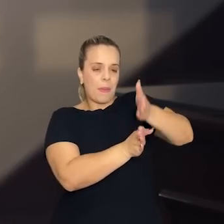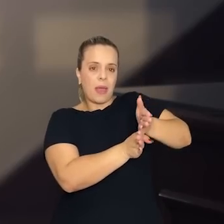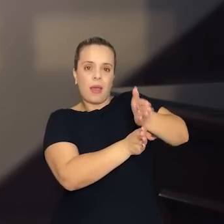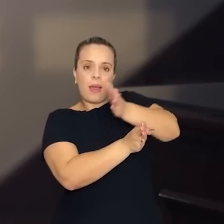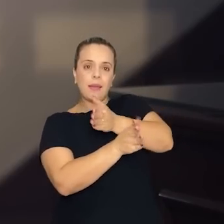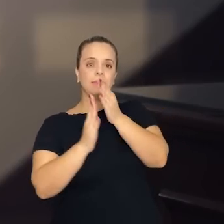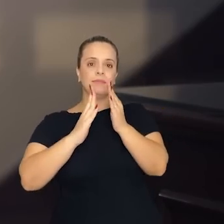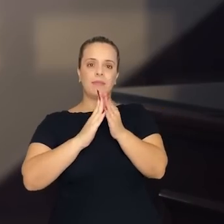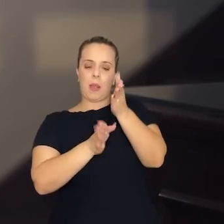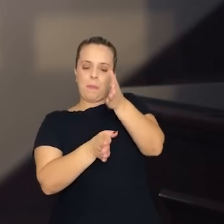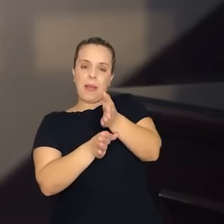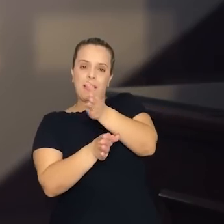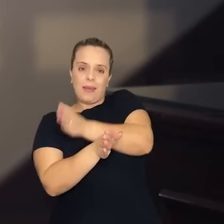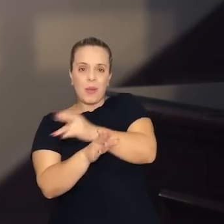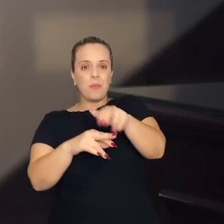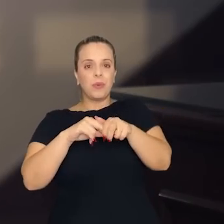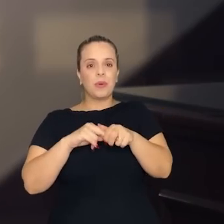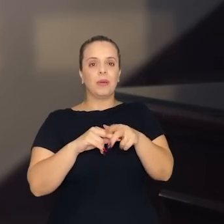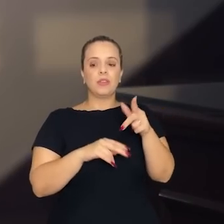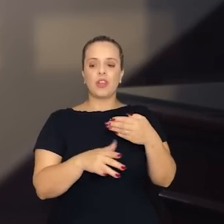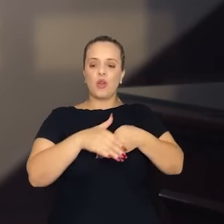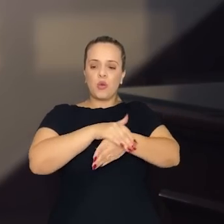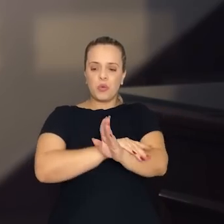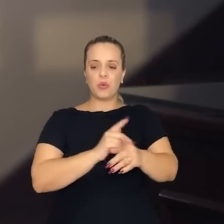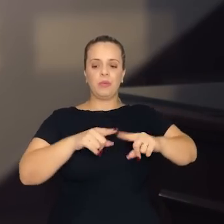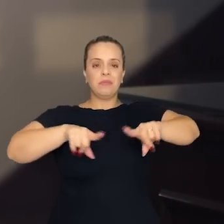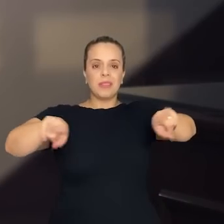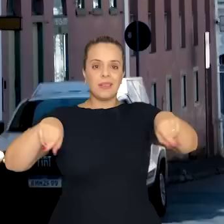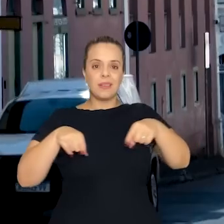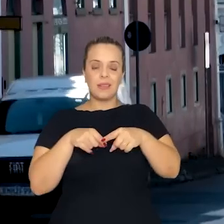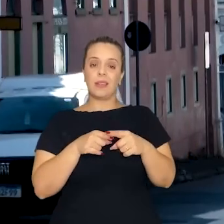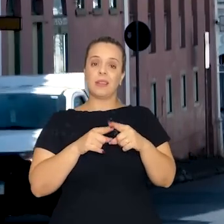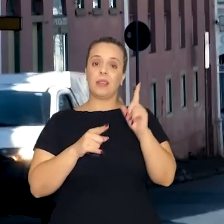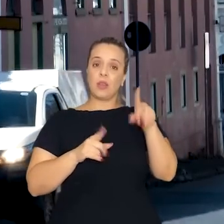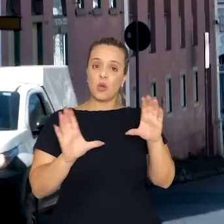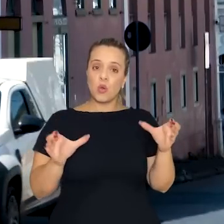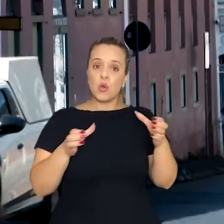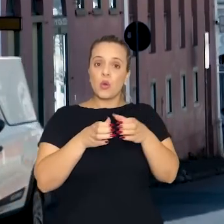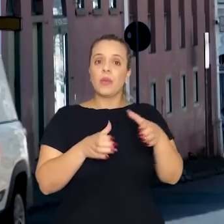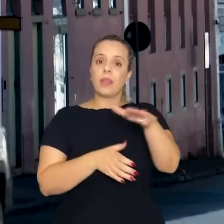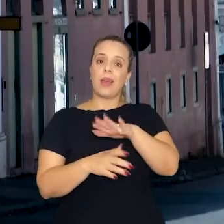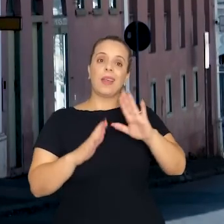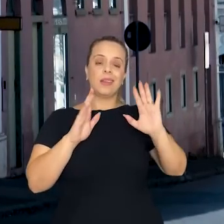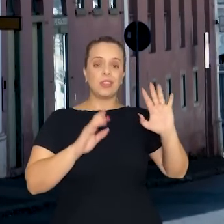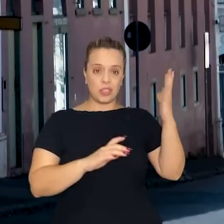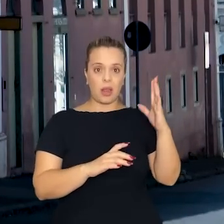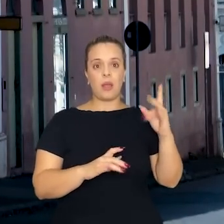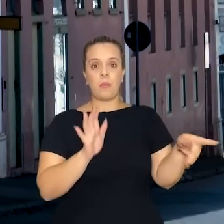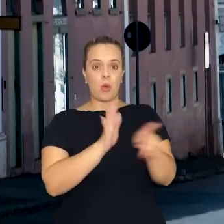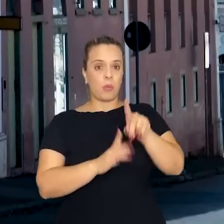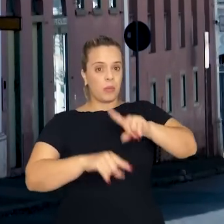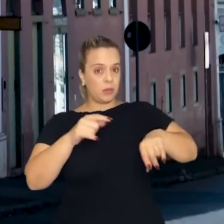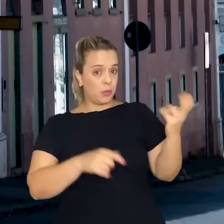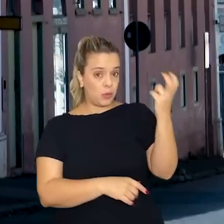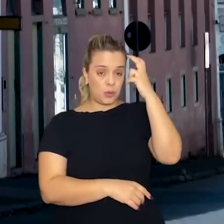Então, esse quadrilátero fechado, que é o núcleo da área tombada hoje e o entorno,